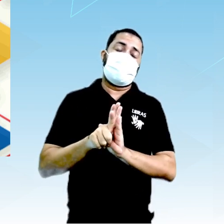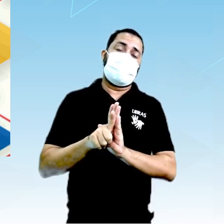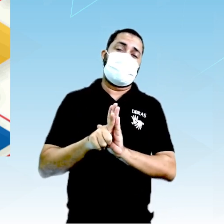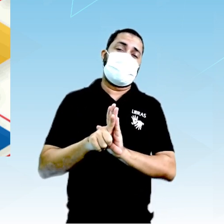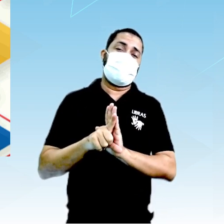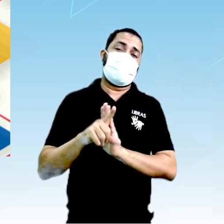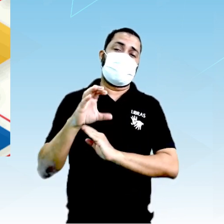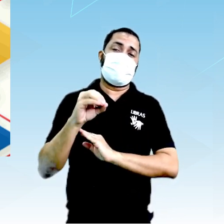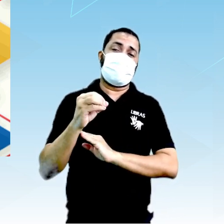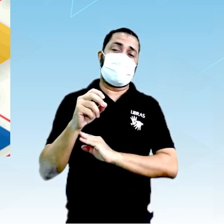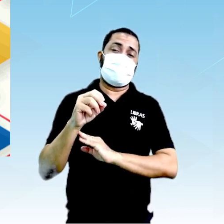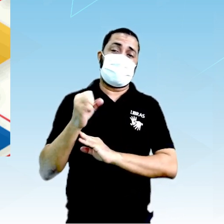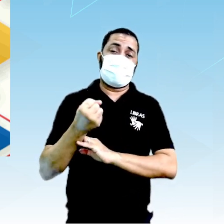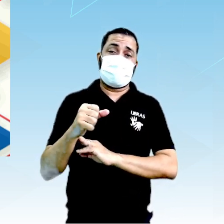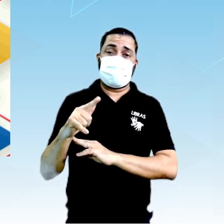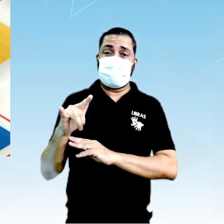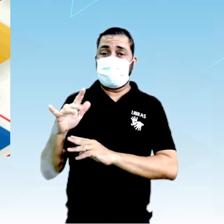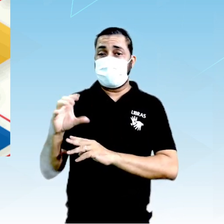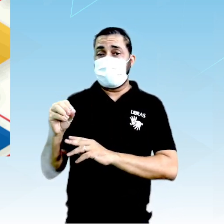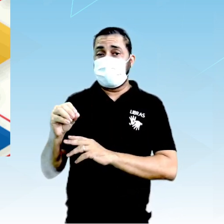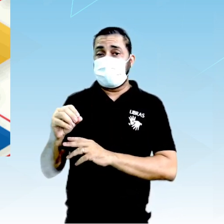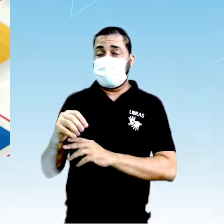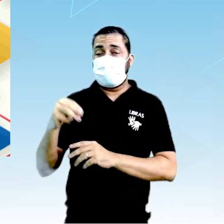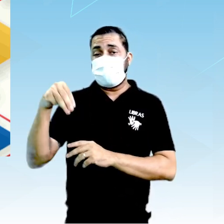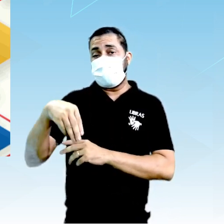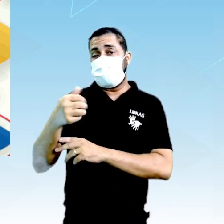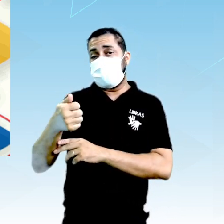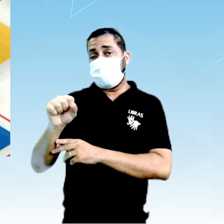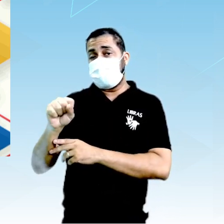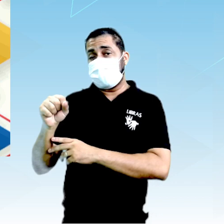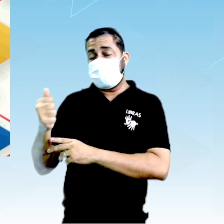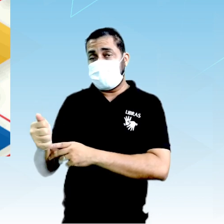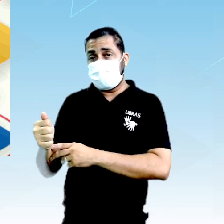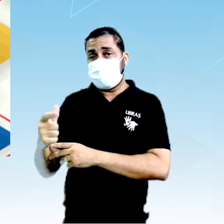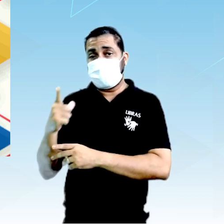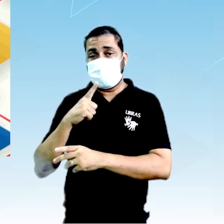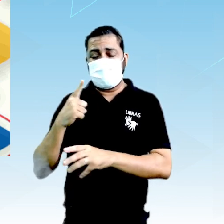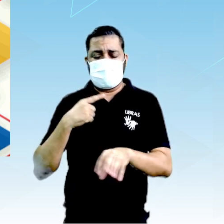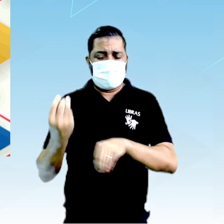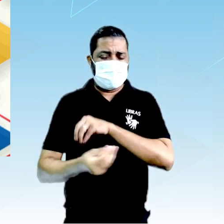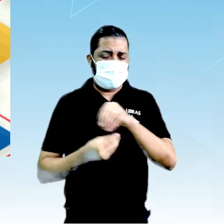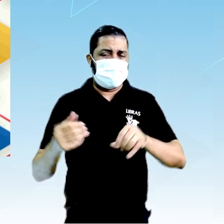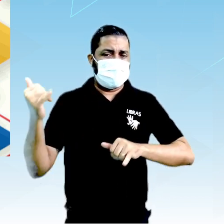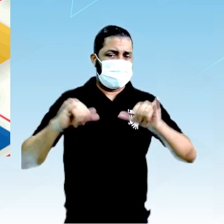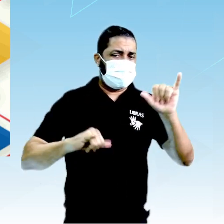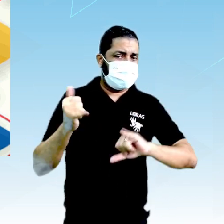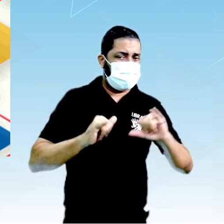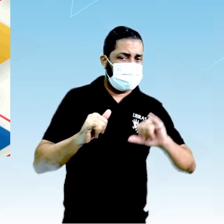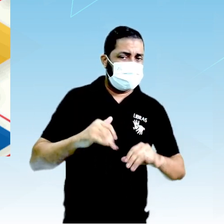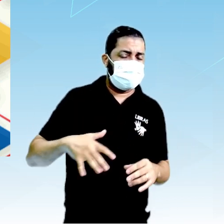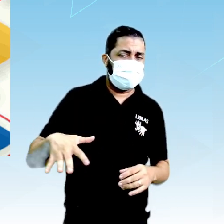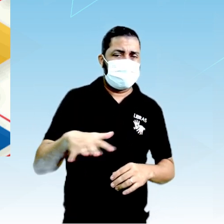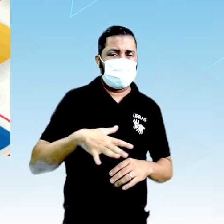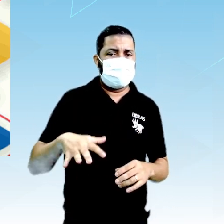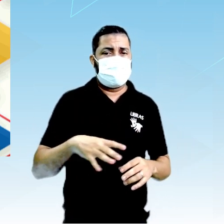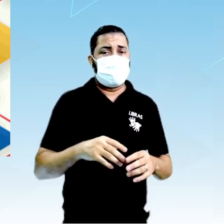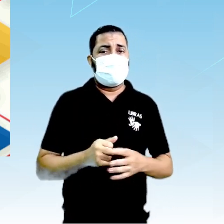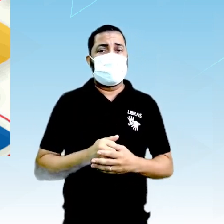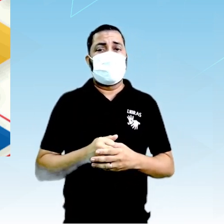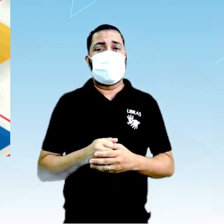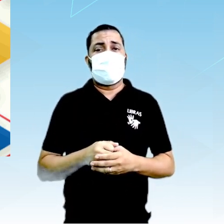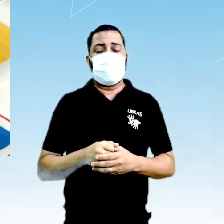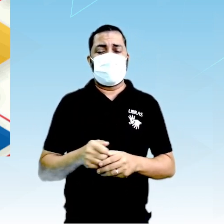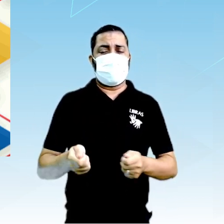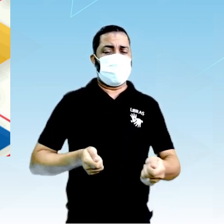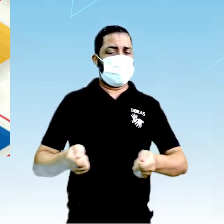massas. Rapidamente, relembrando, quando eu tenho uma reação química em ambiente fechado, ambiente controlado,